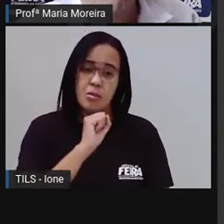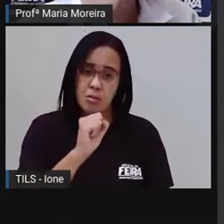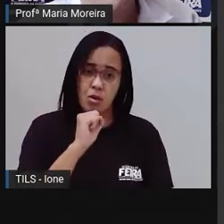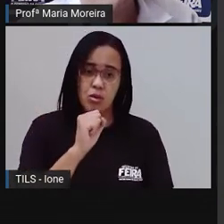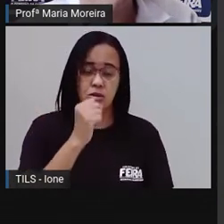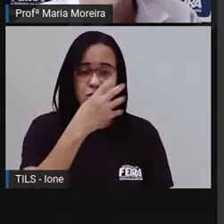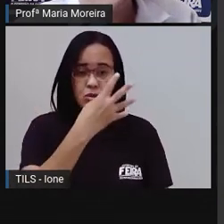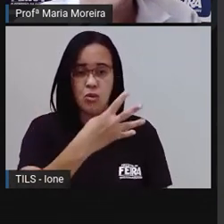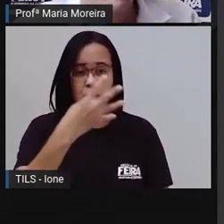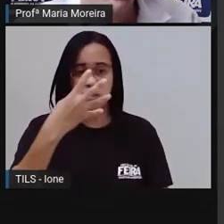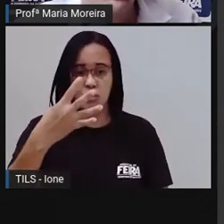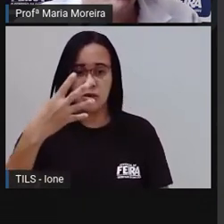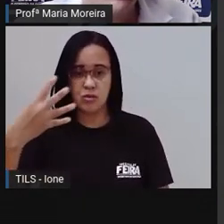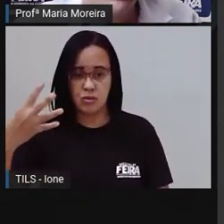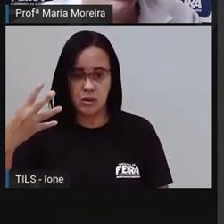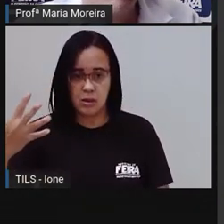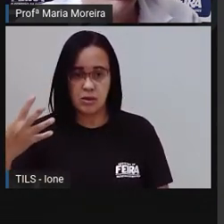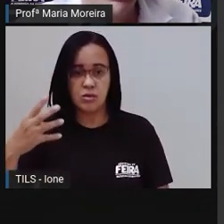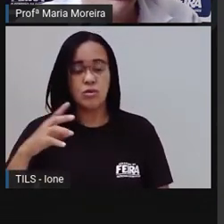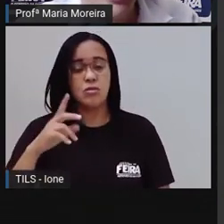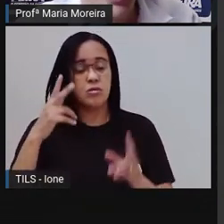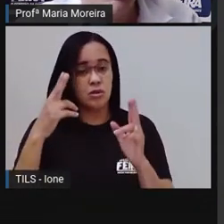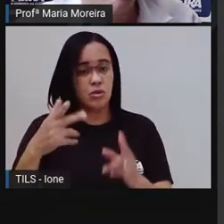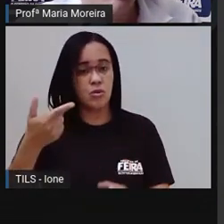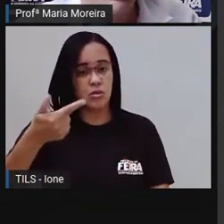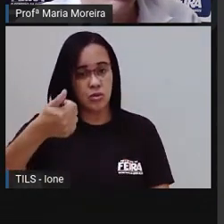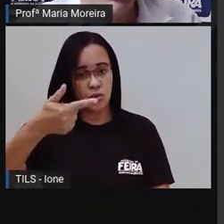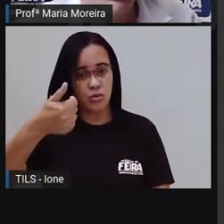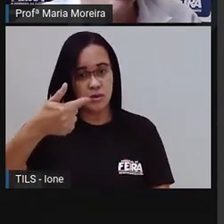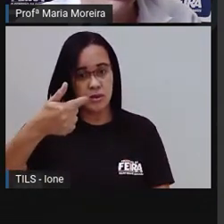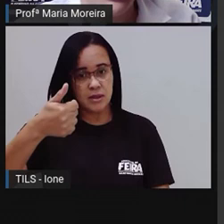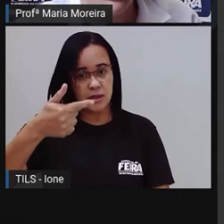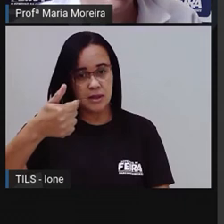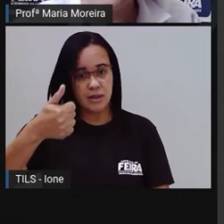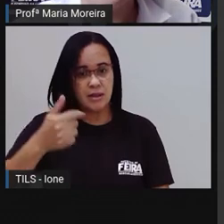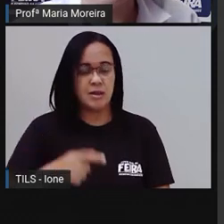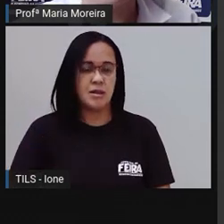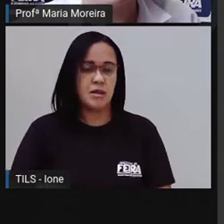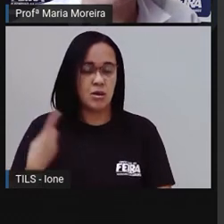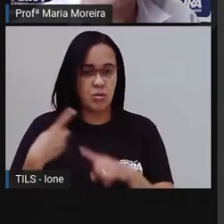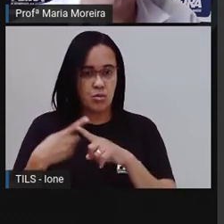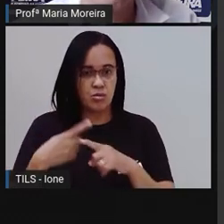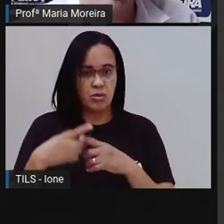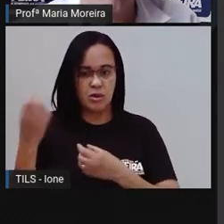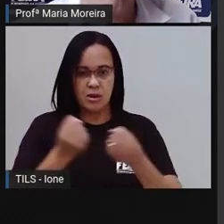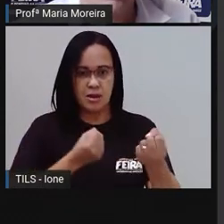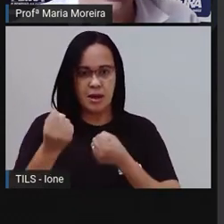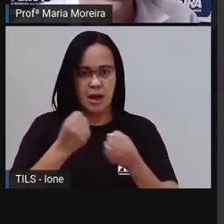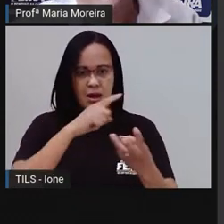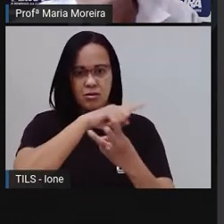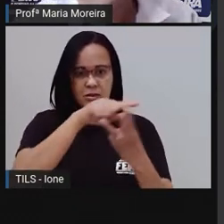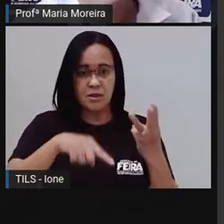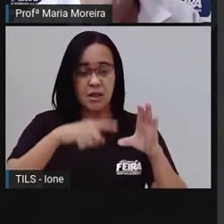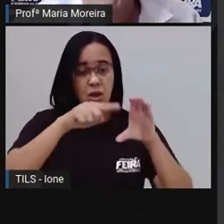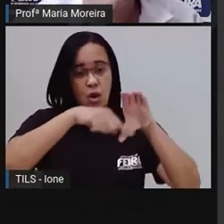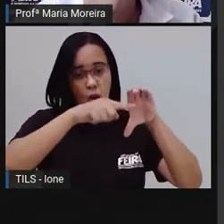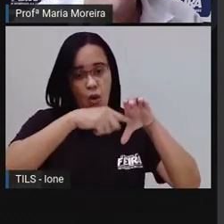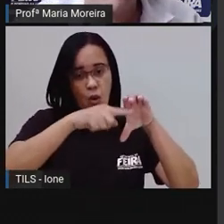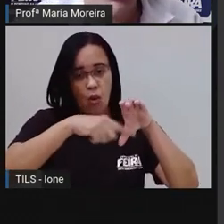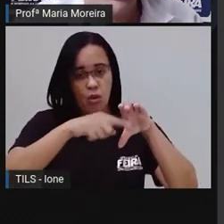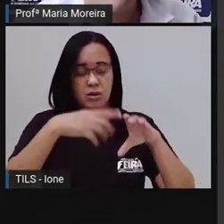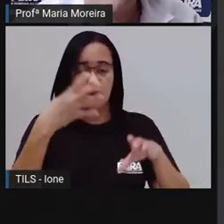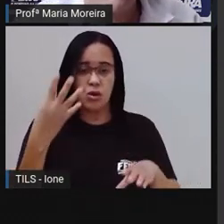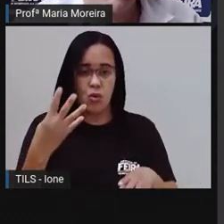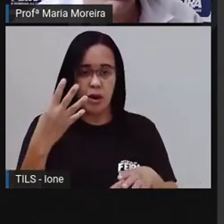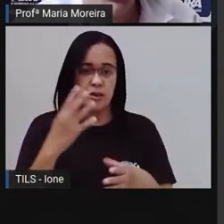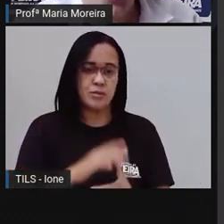Que é igual a quanto? Doze. Doze. Então, três carros. Quantas rodas? Doze. Então, vamos lá, completar aqui. Uma vezes